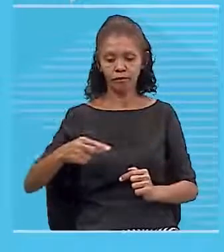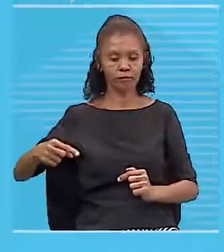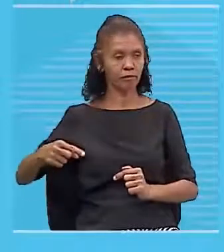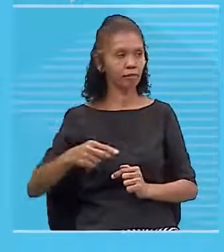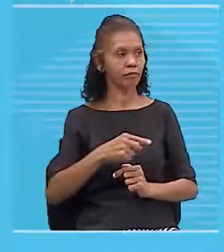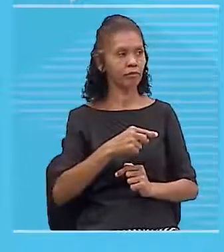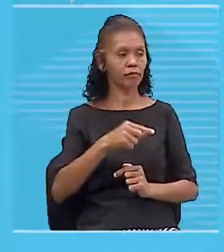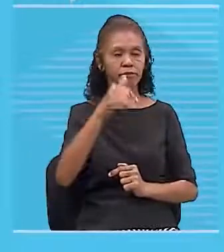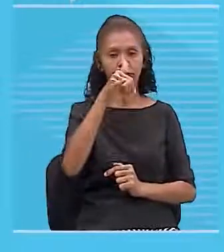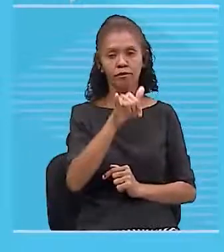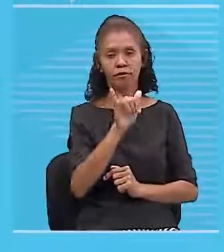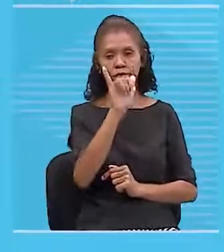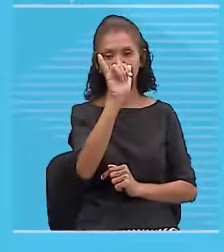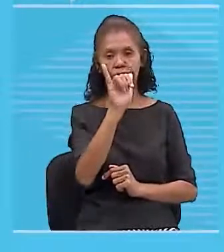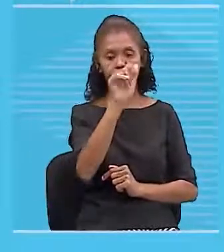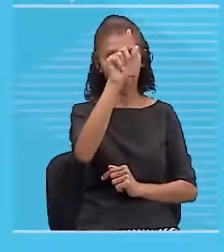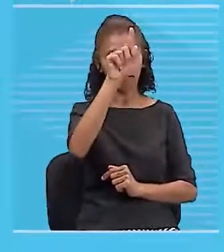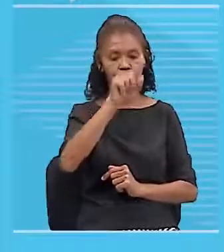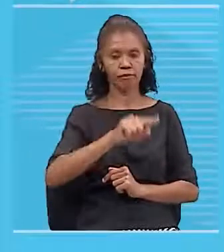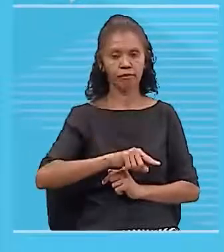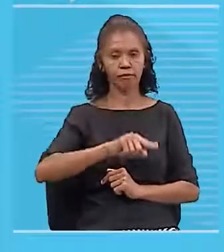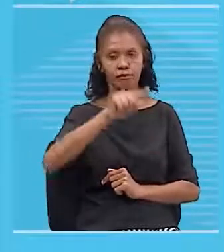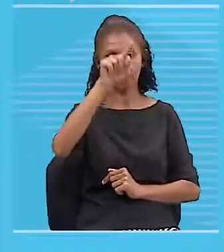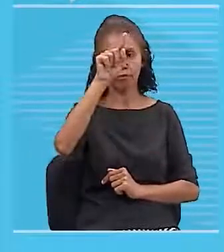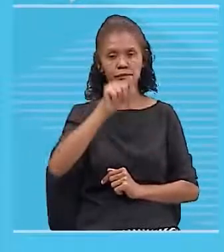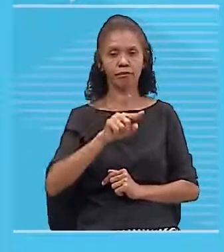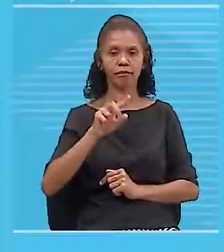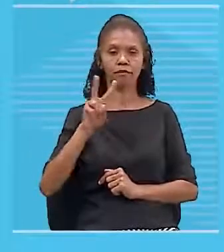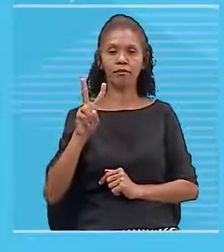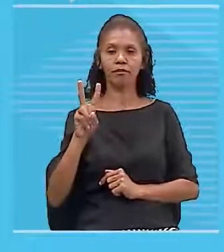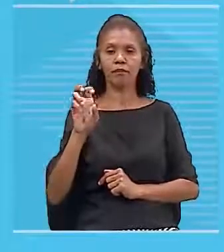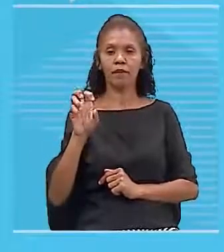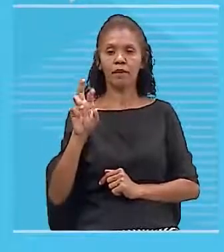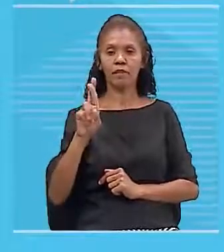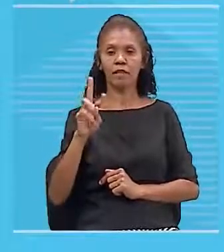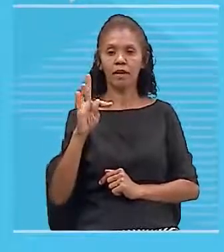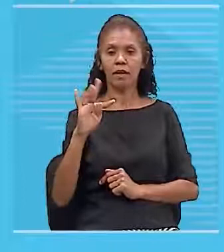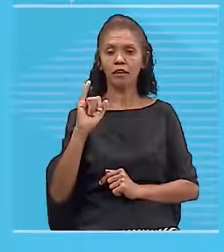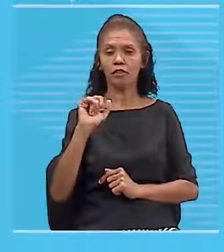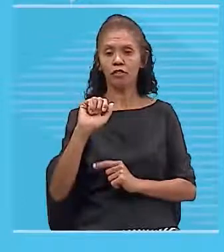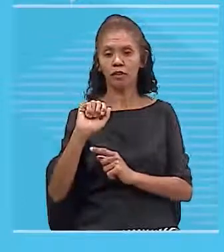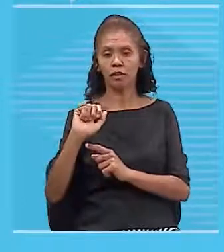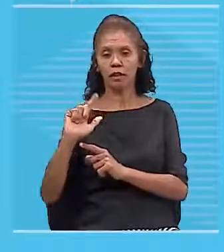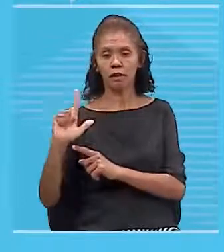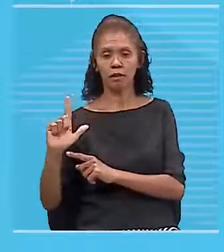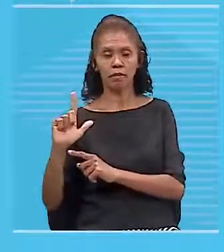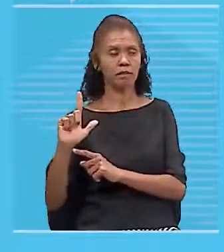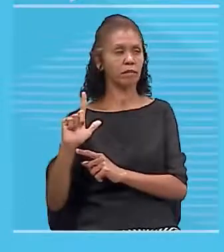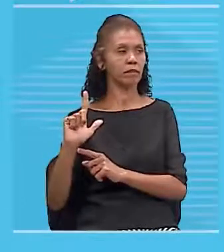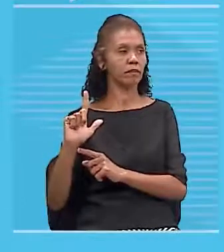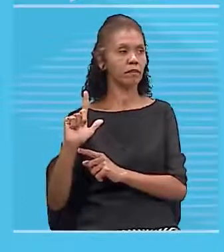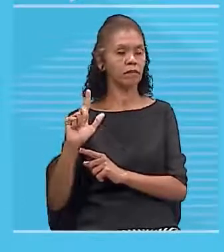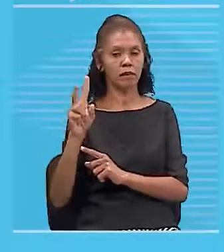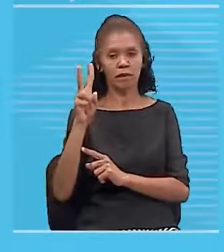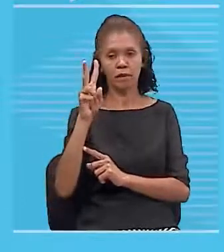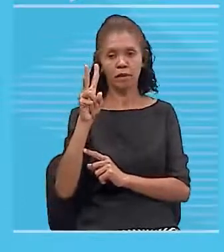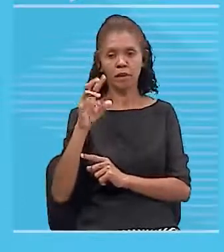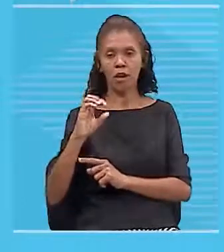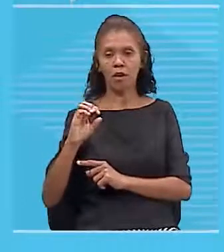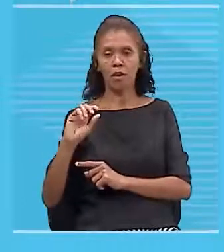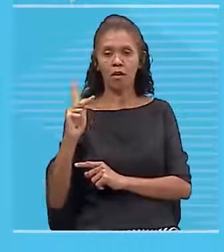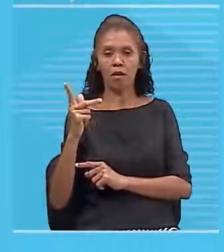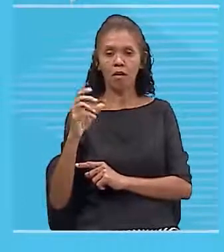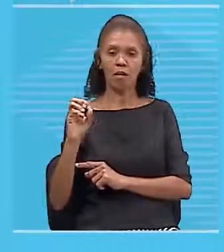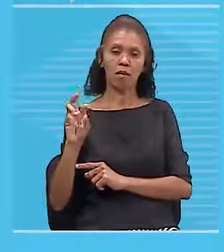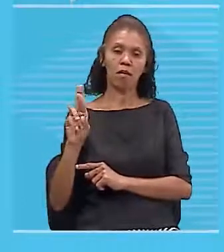e o Y vai representar a vertical. Professor, por que a gente tem que lembrar de horizontal e